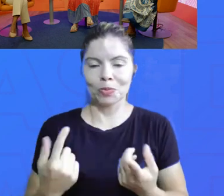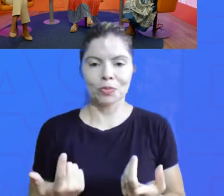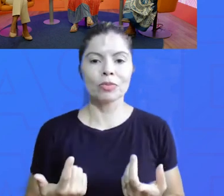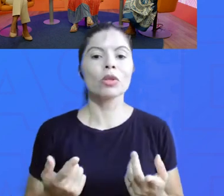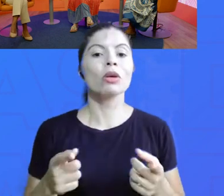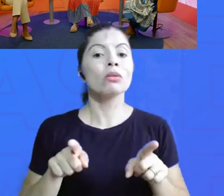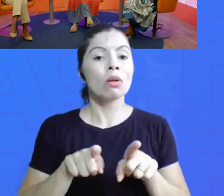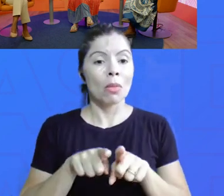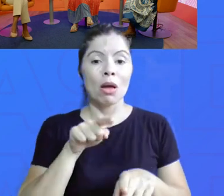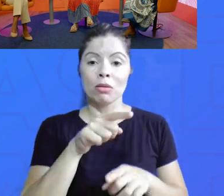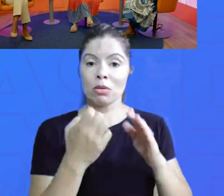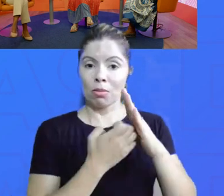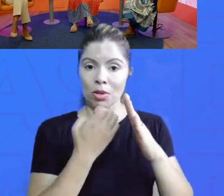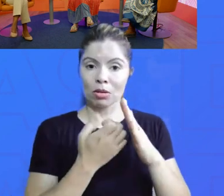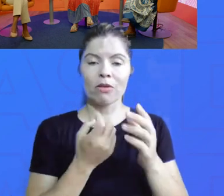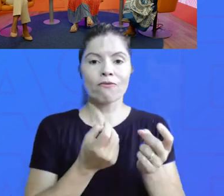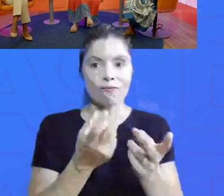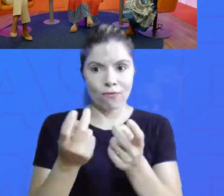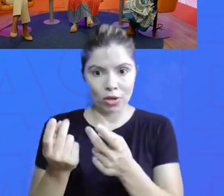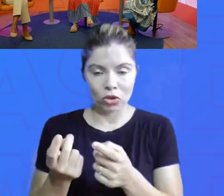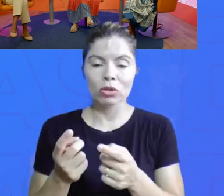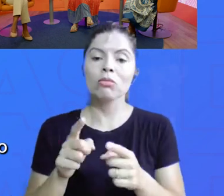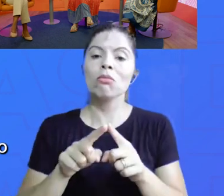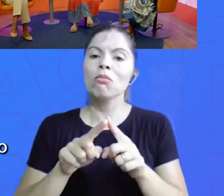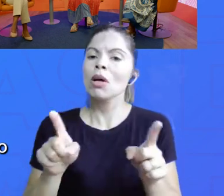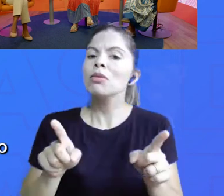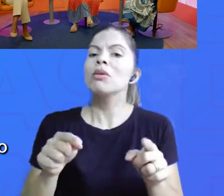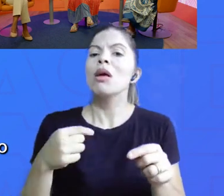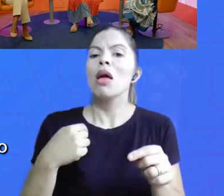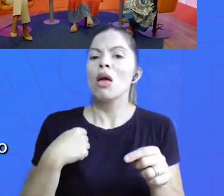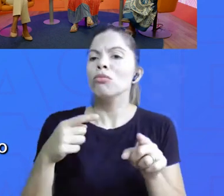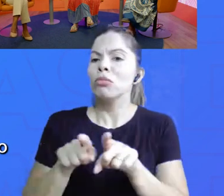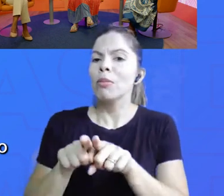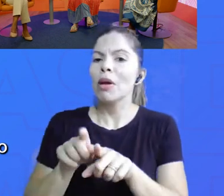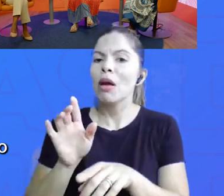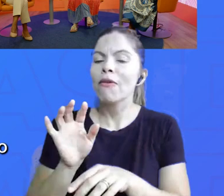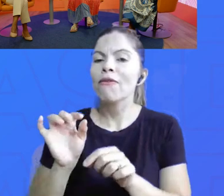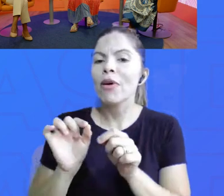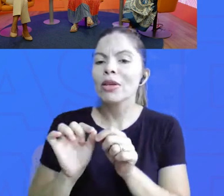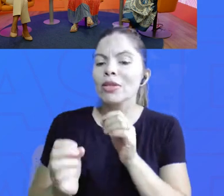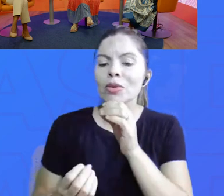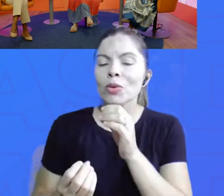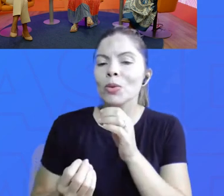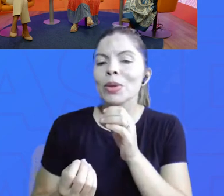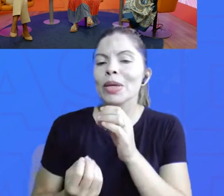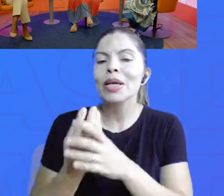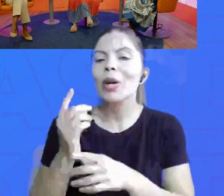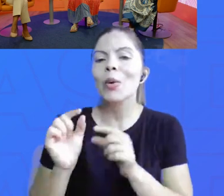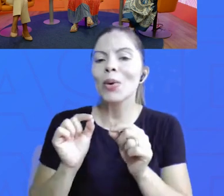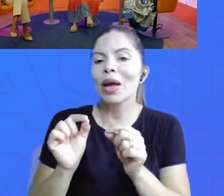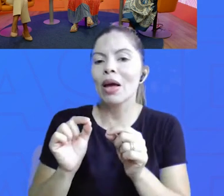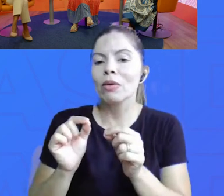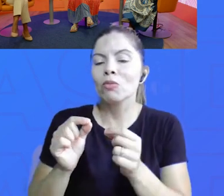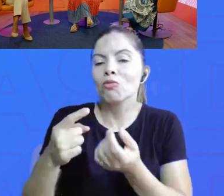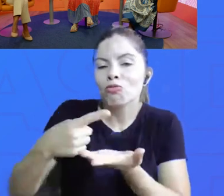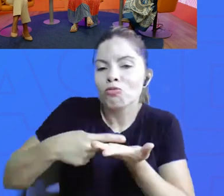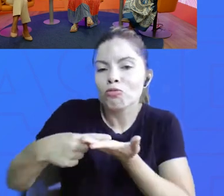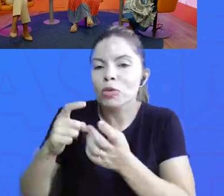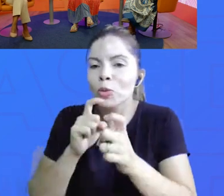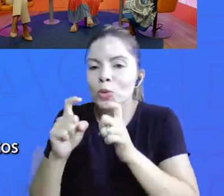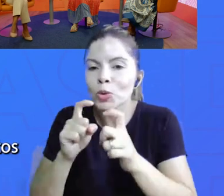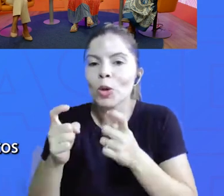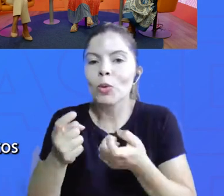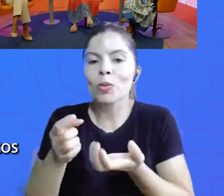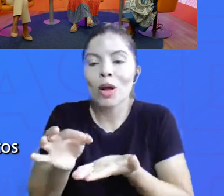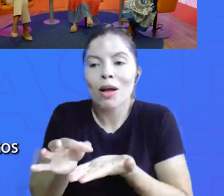além de ser um espaço de comercialização de vestidos, também é um espaço na qual eu faço um café, chama Café Livremente, onde eu reúno várias